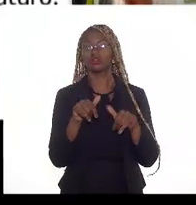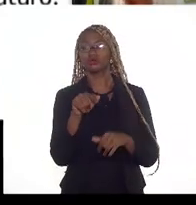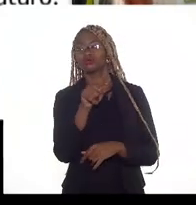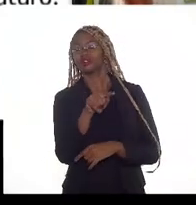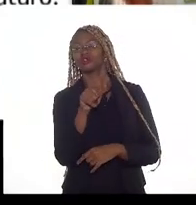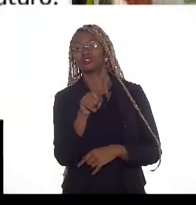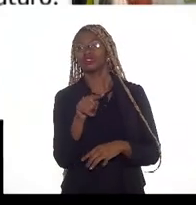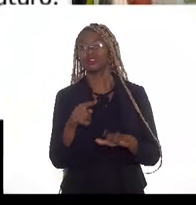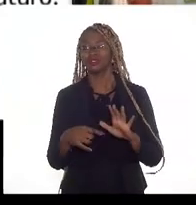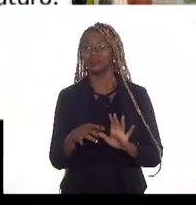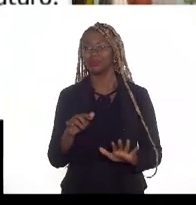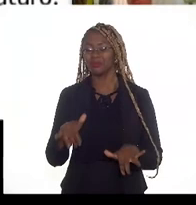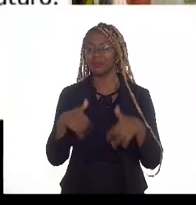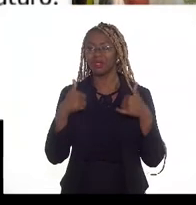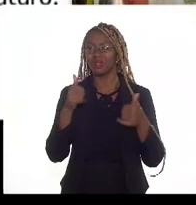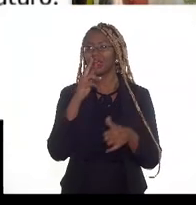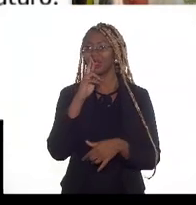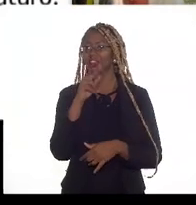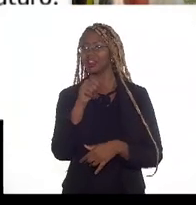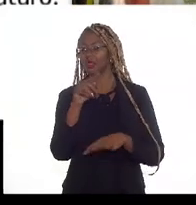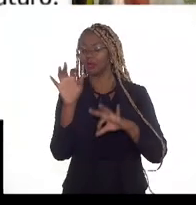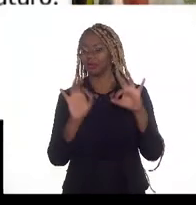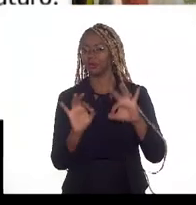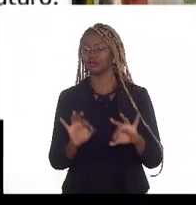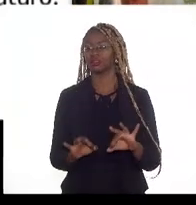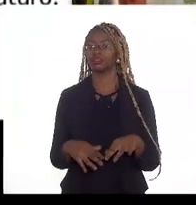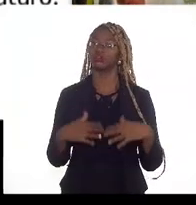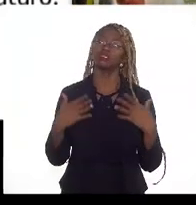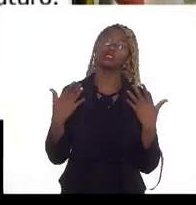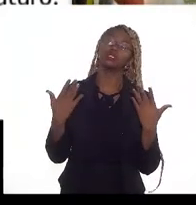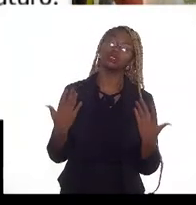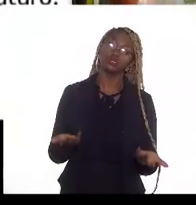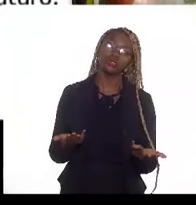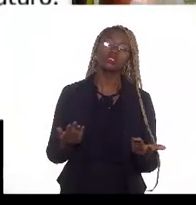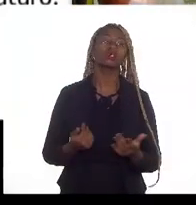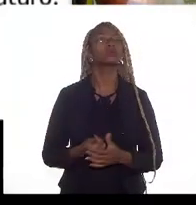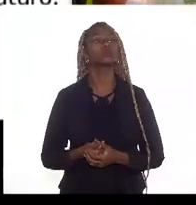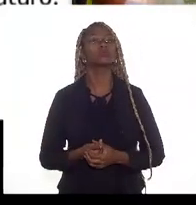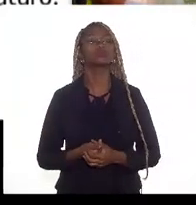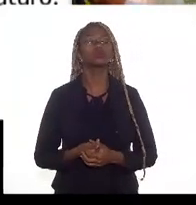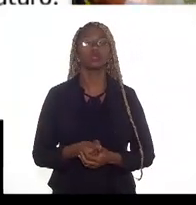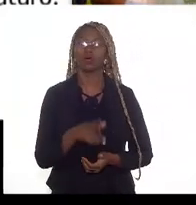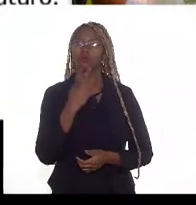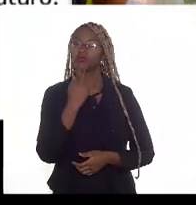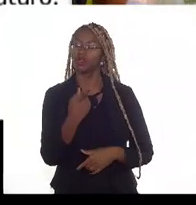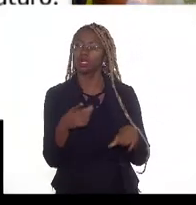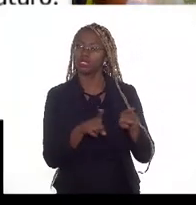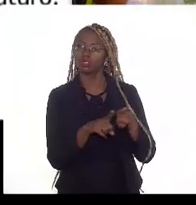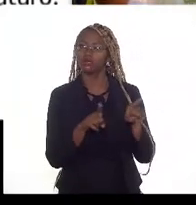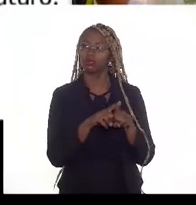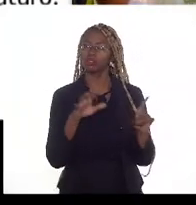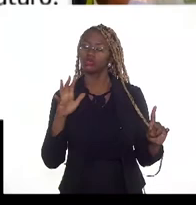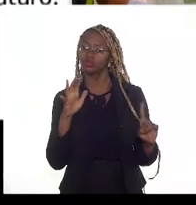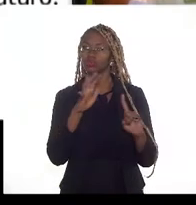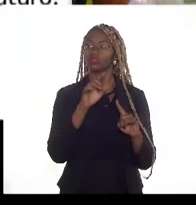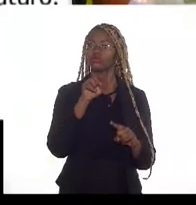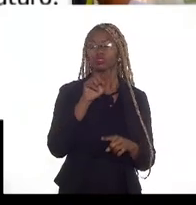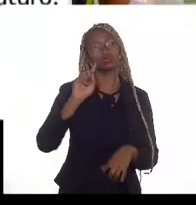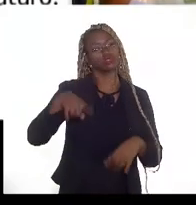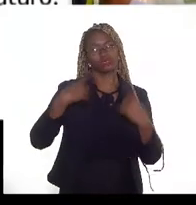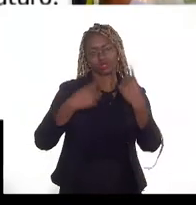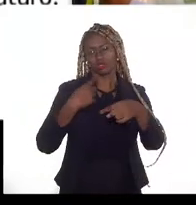trazer um melhor resultado para projeto. Então, e a gente vai comentar um pouco dos efeitos disso em seguida,